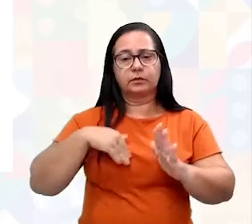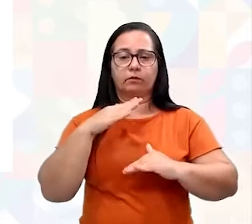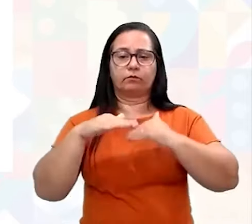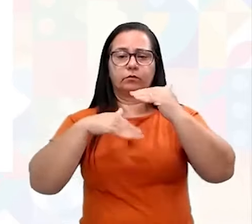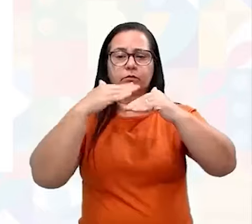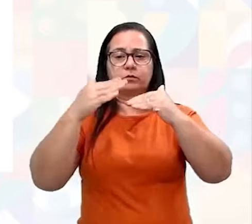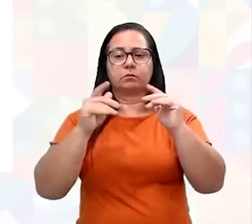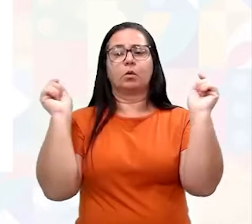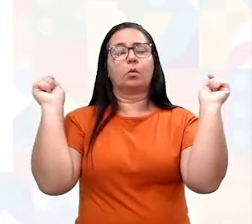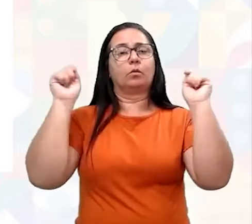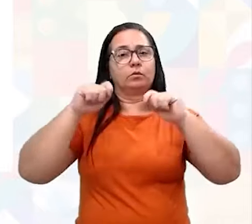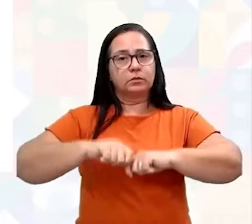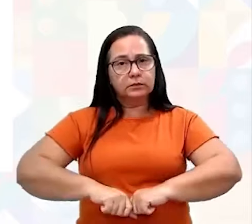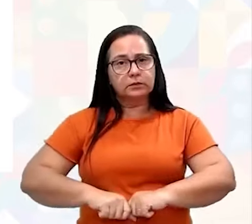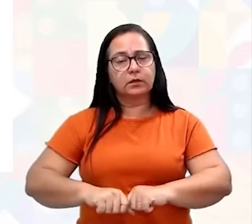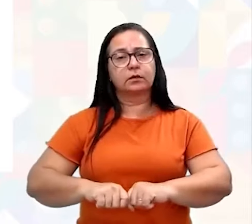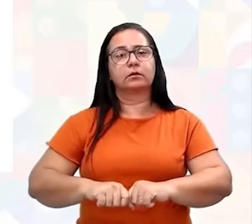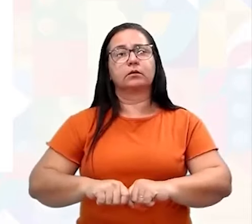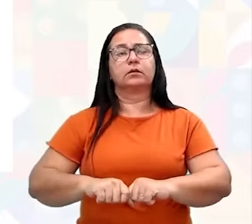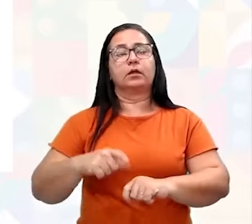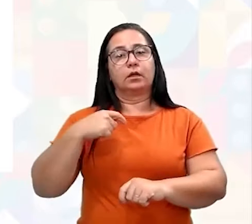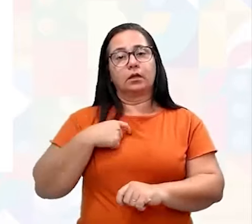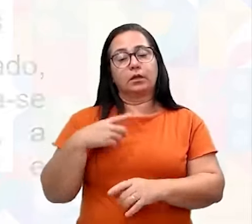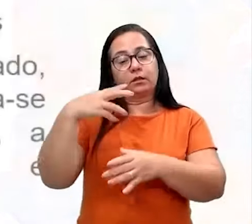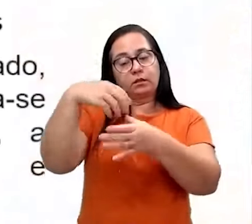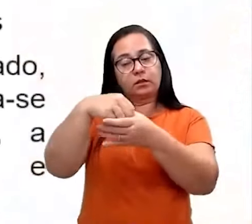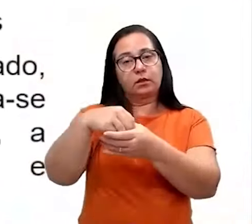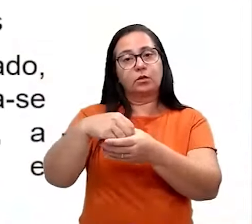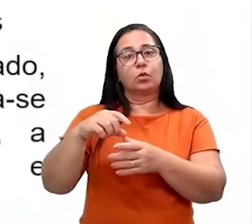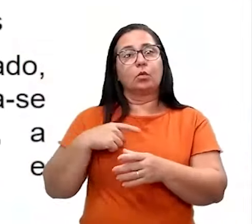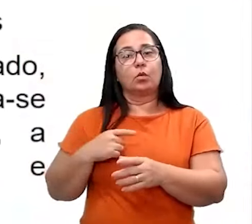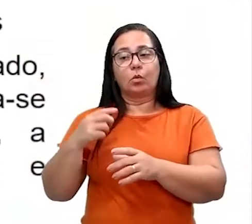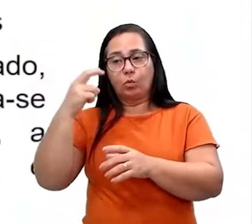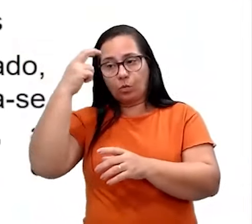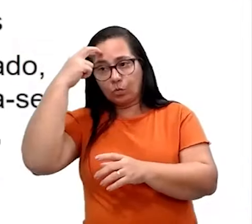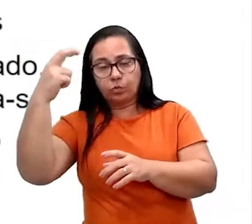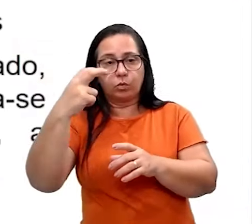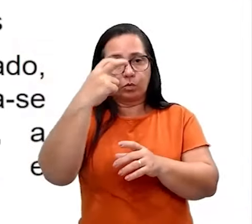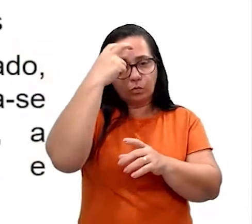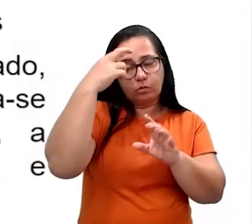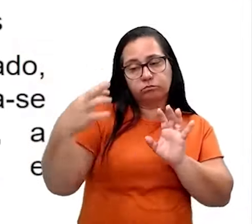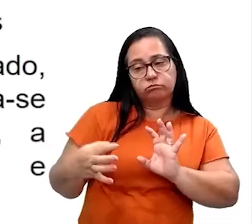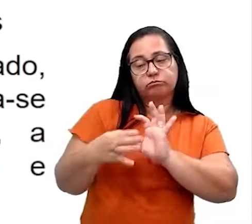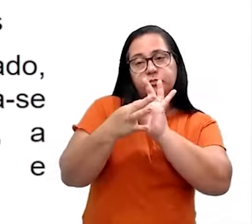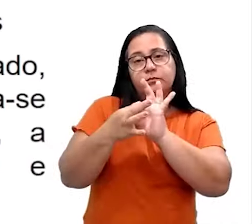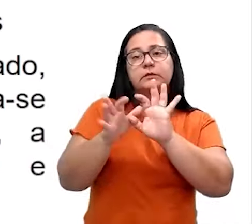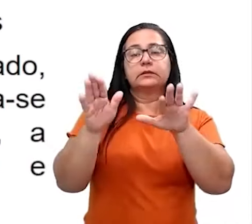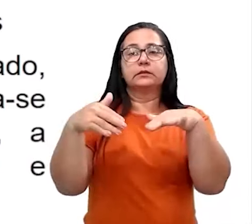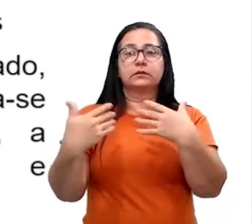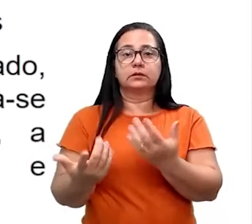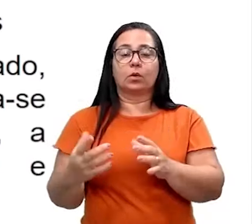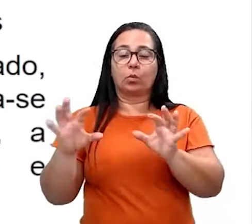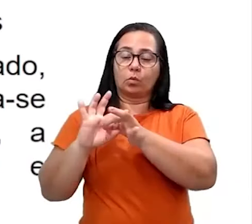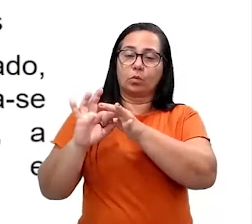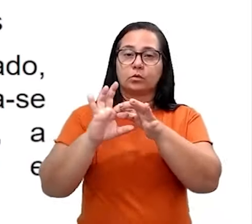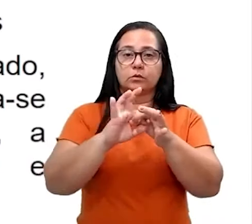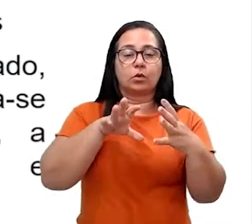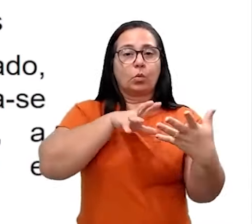de competências interculturais. Nesse contexto de um mundo cada vez mais